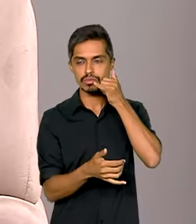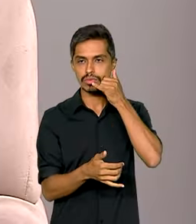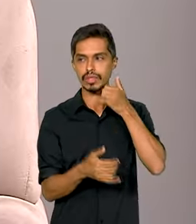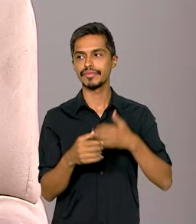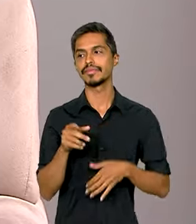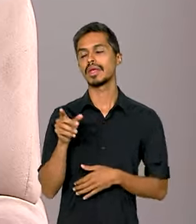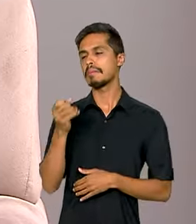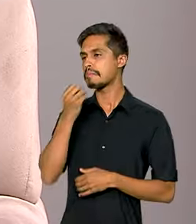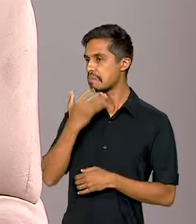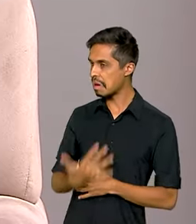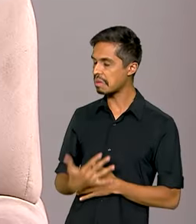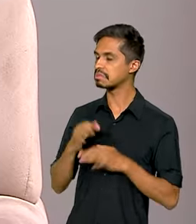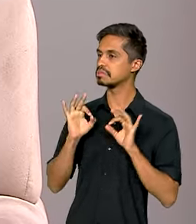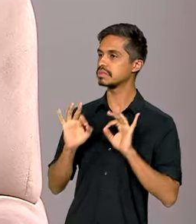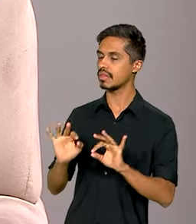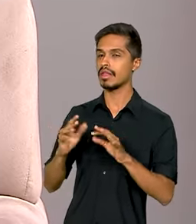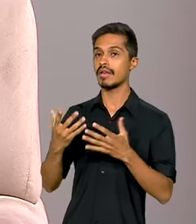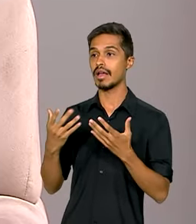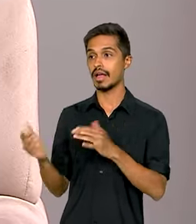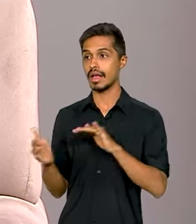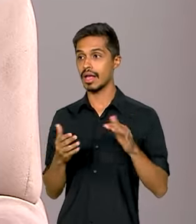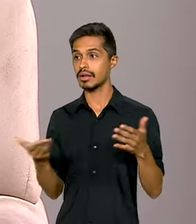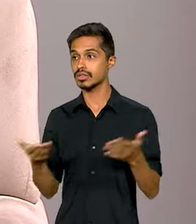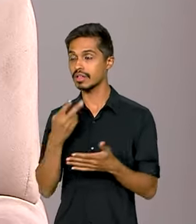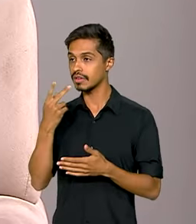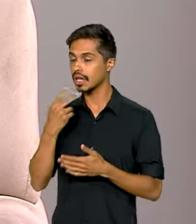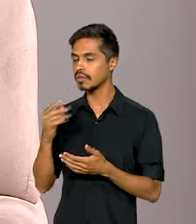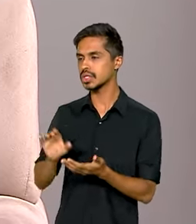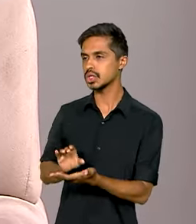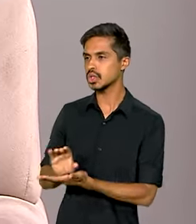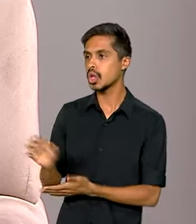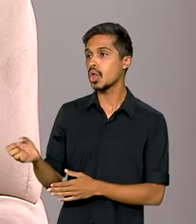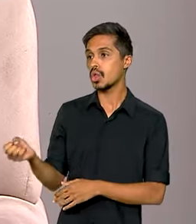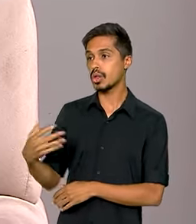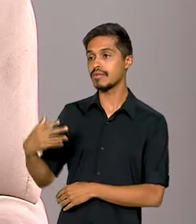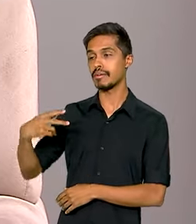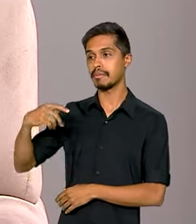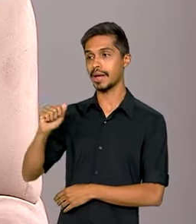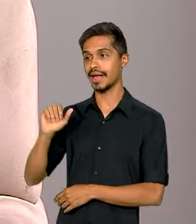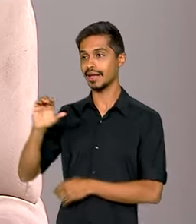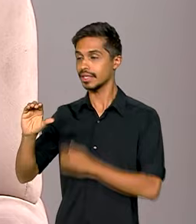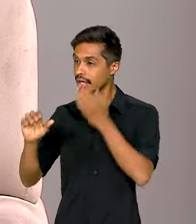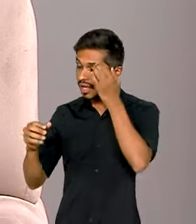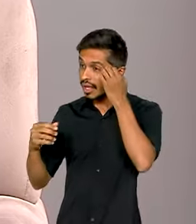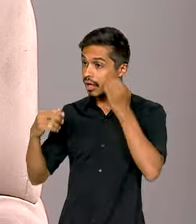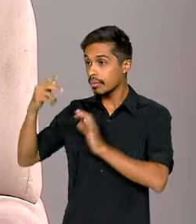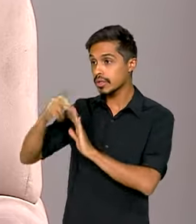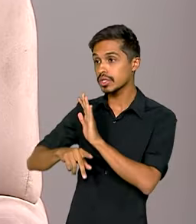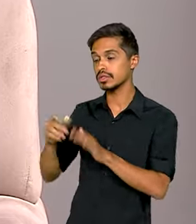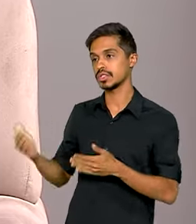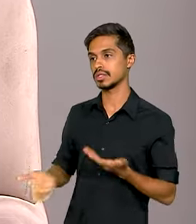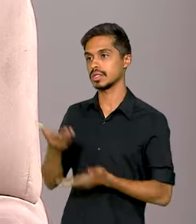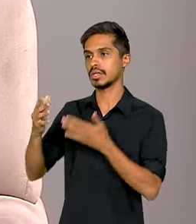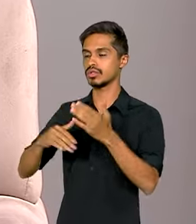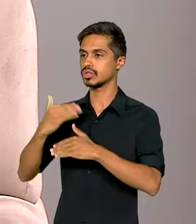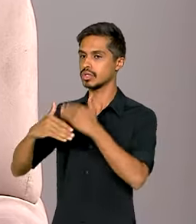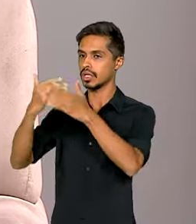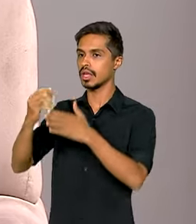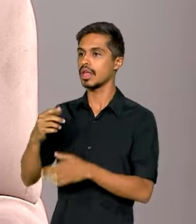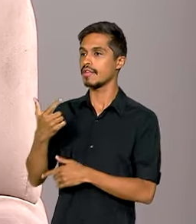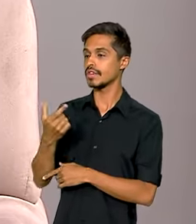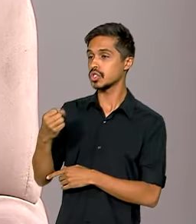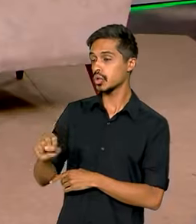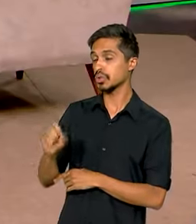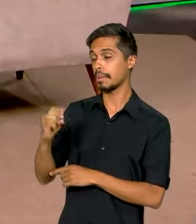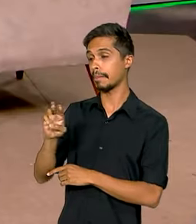Falando agora de ações que vão exigir recursos, o novo PAC, o Programa de Aceleração do Crescimento, prevê 28 bilhões de